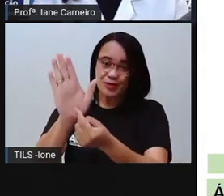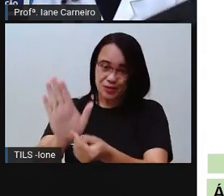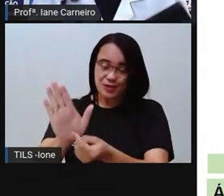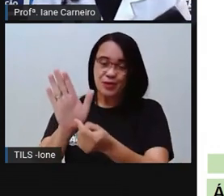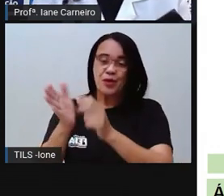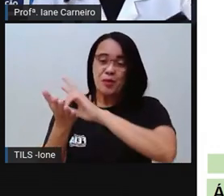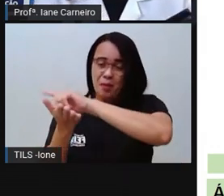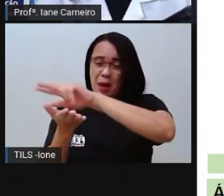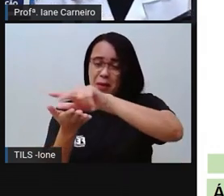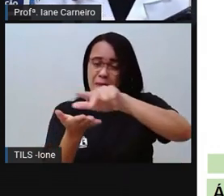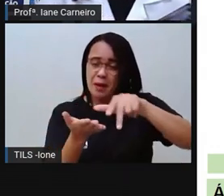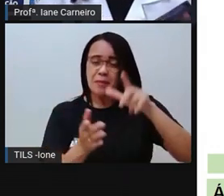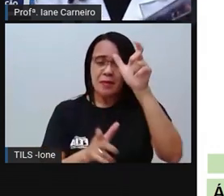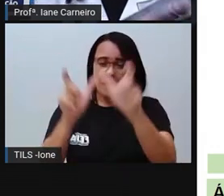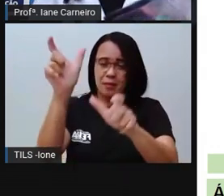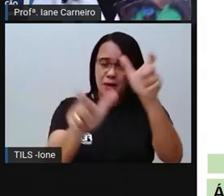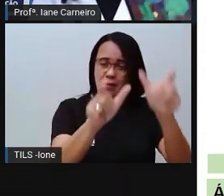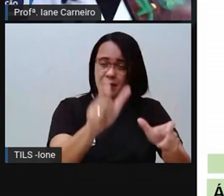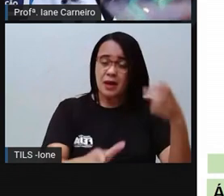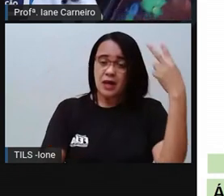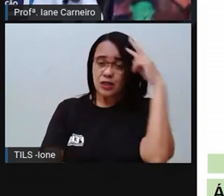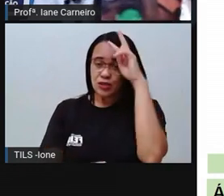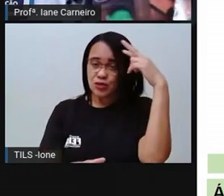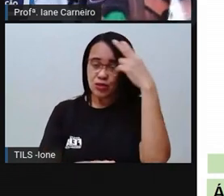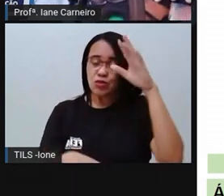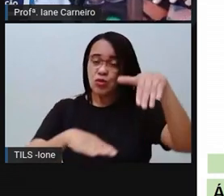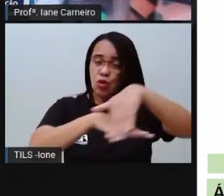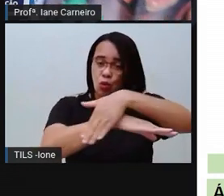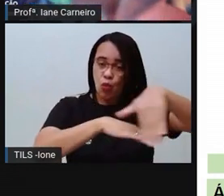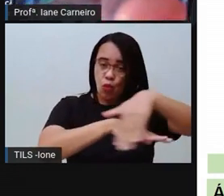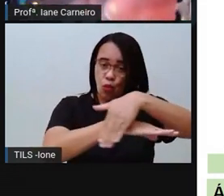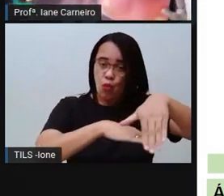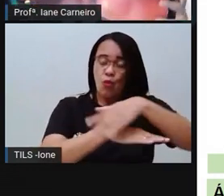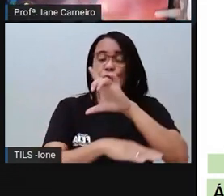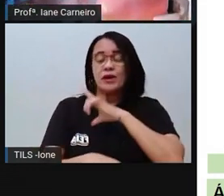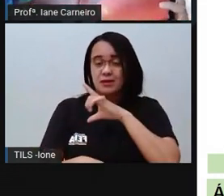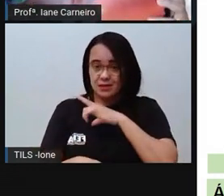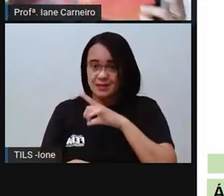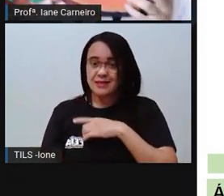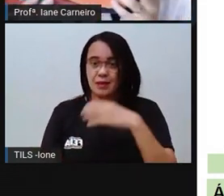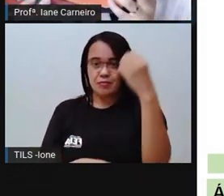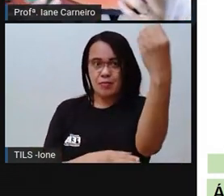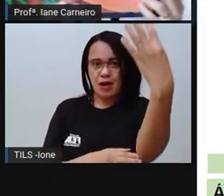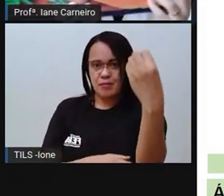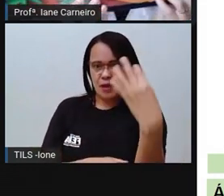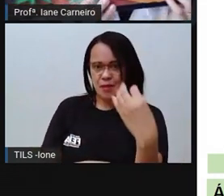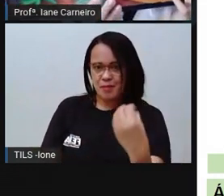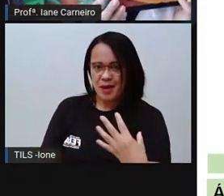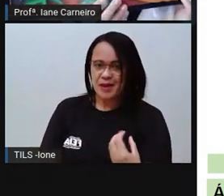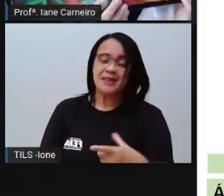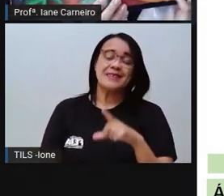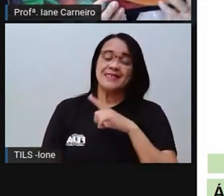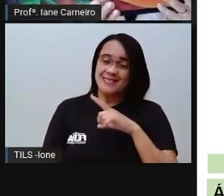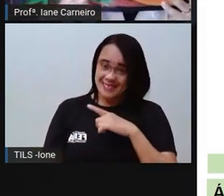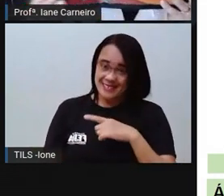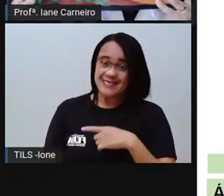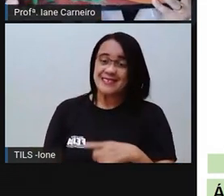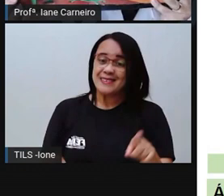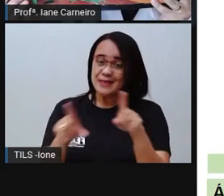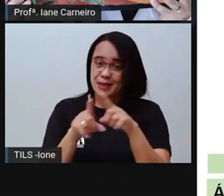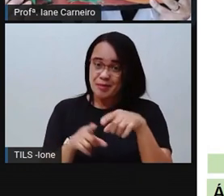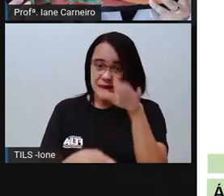personagens, que a história se passava numa rua, né? No trânsito, e que tinha uma criança que estava